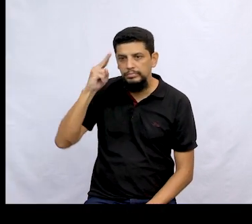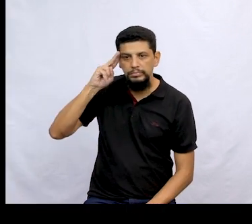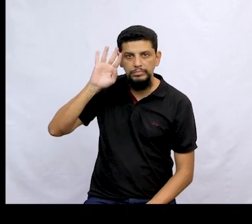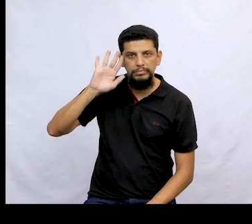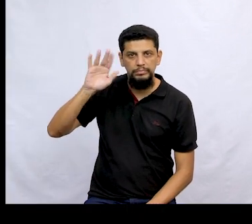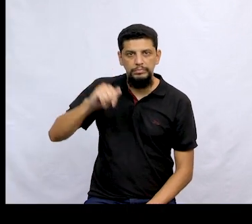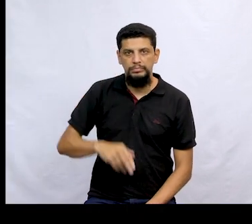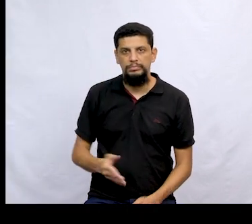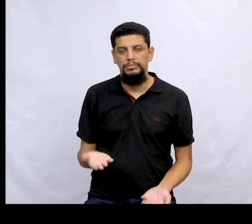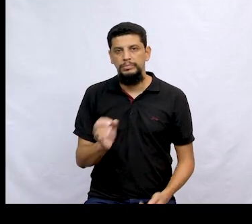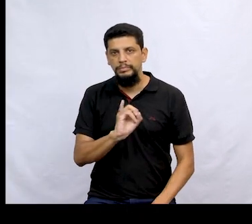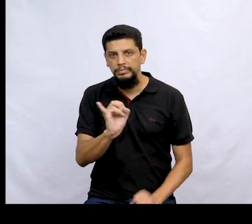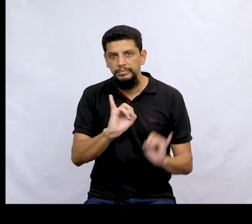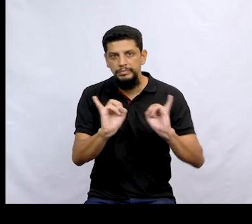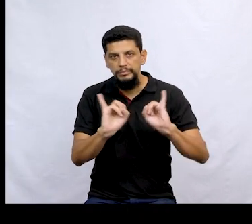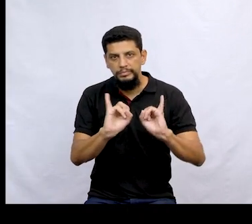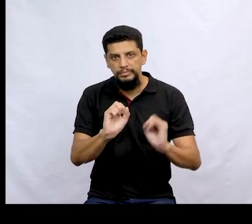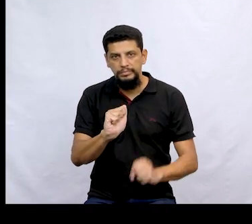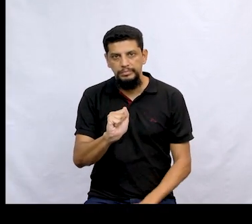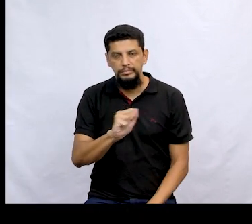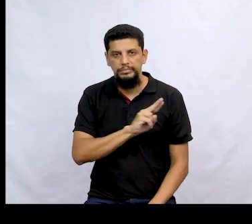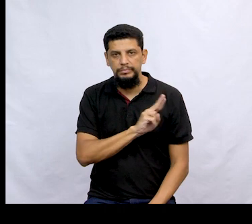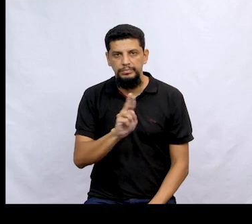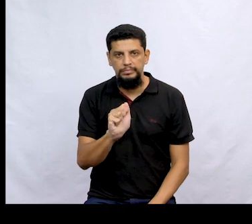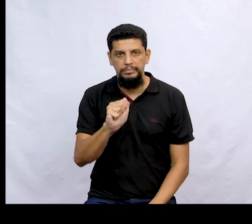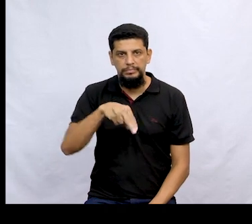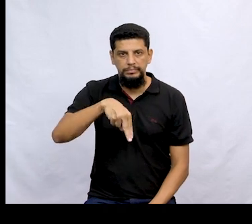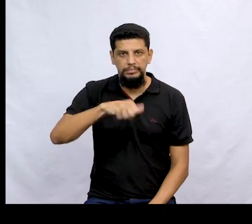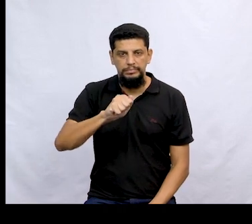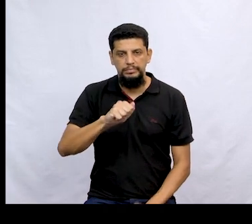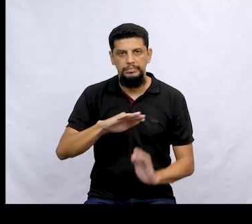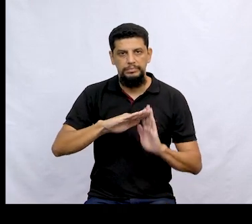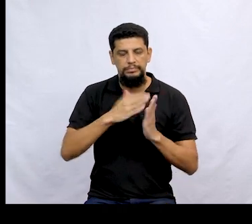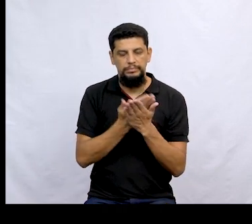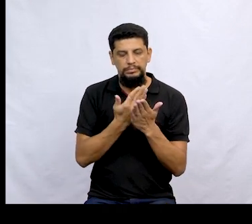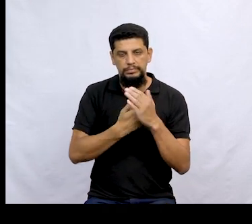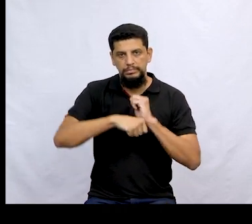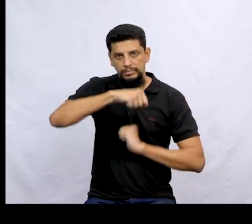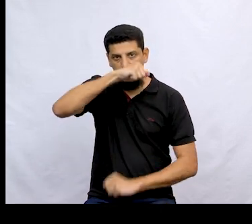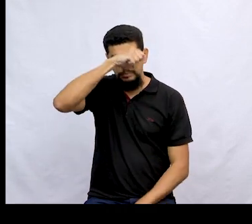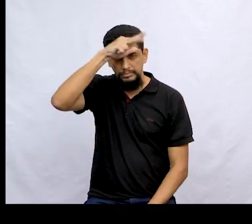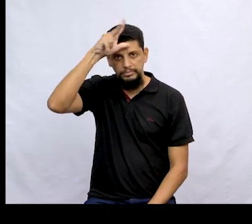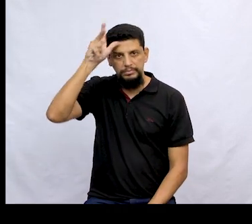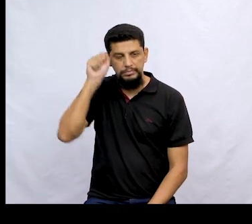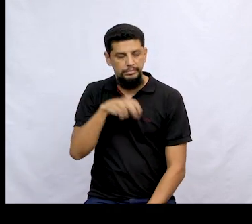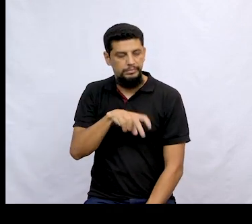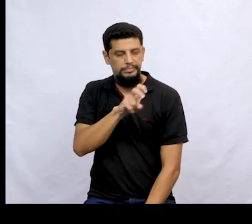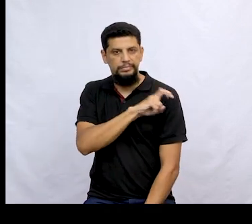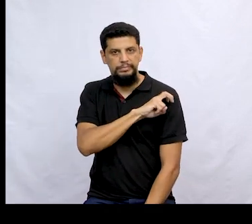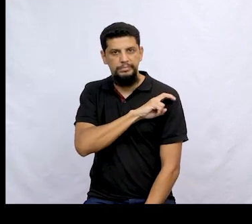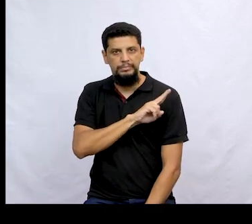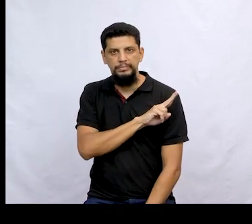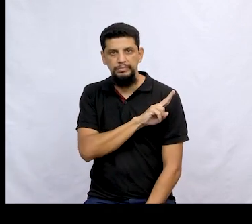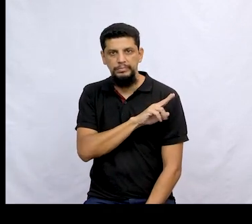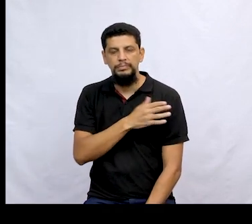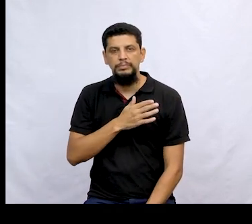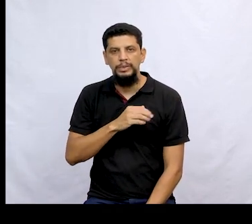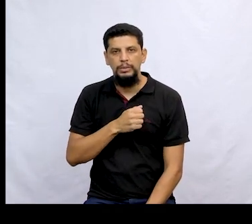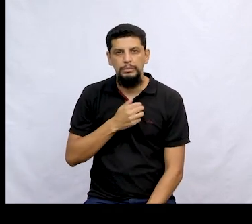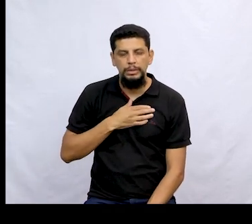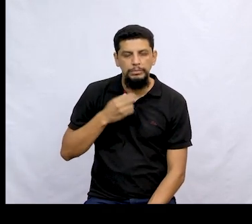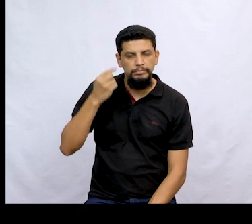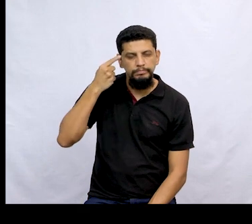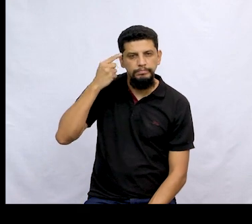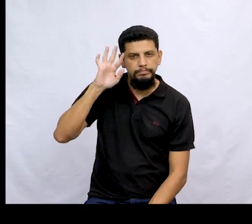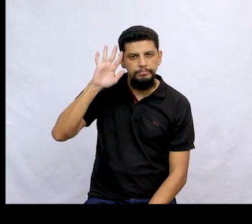Oi, meu nome é Ana Luíza e estudo na Escola Madre Maria dos Anjos e estou no quinto ano. O meu sonho é ser